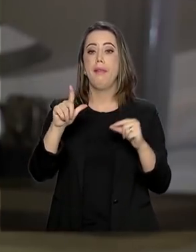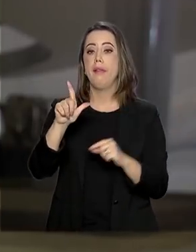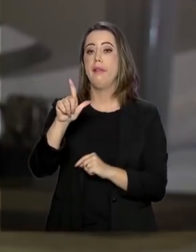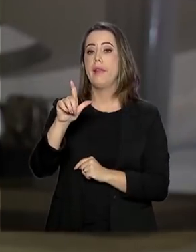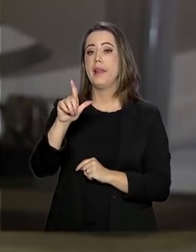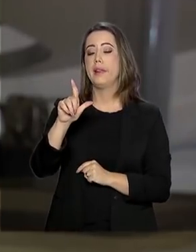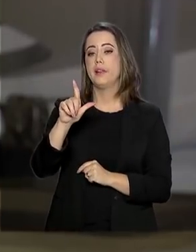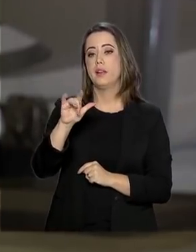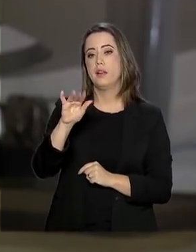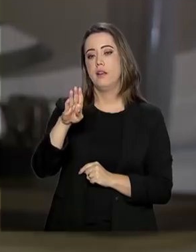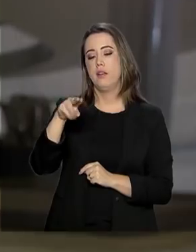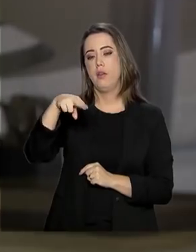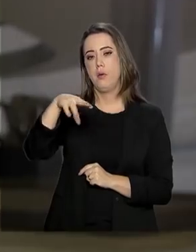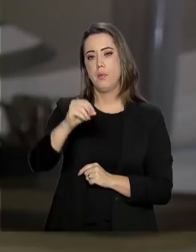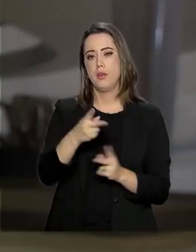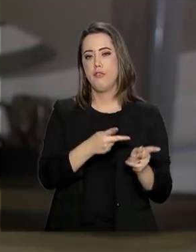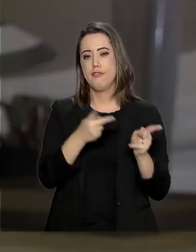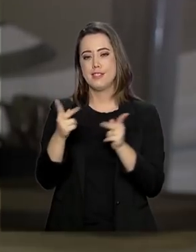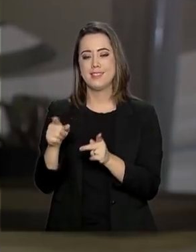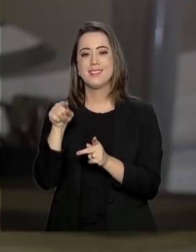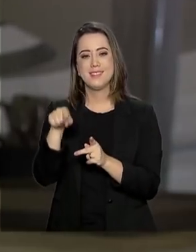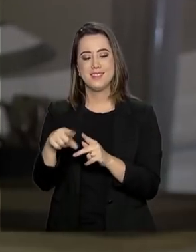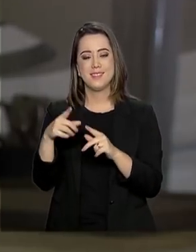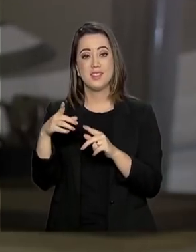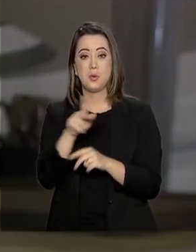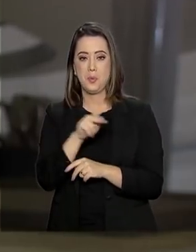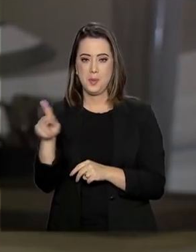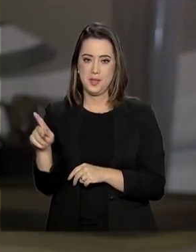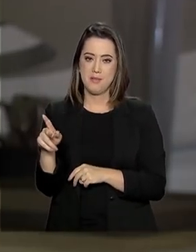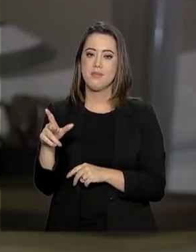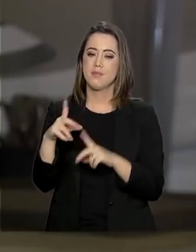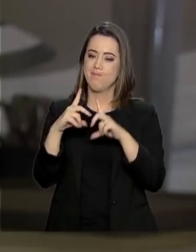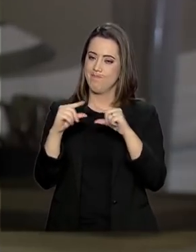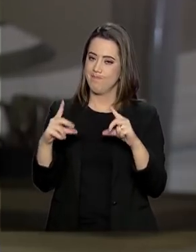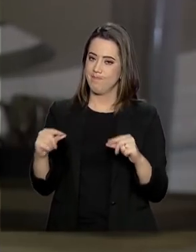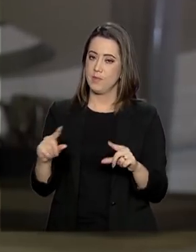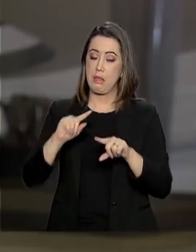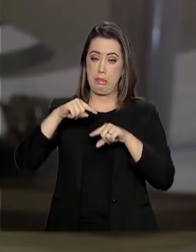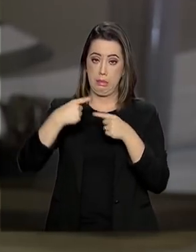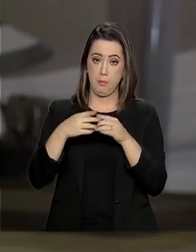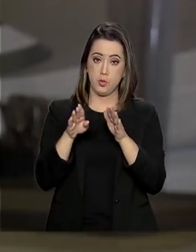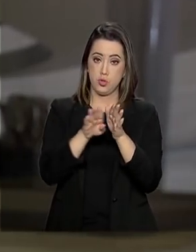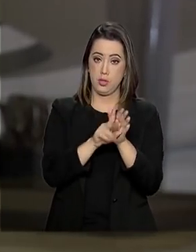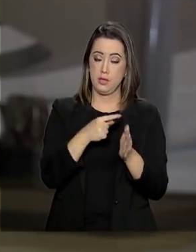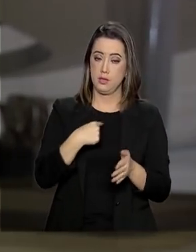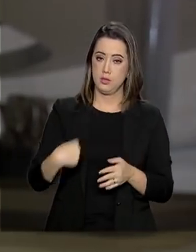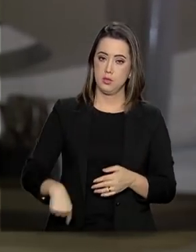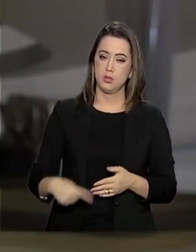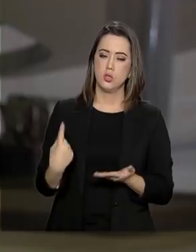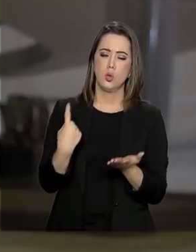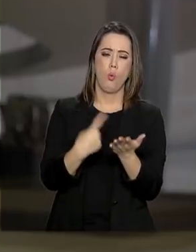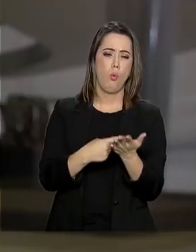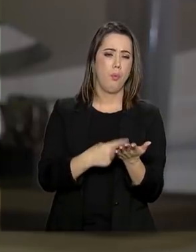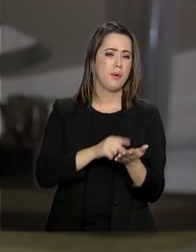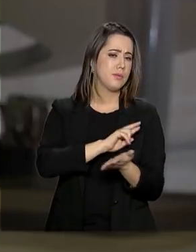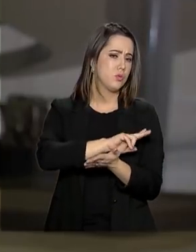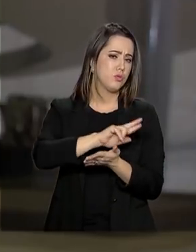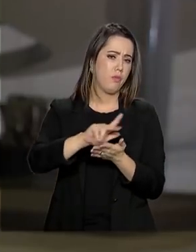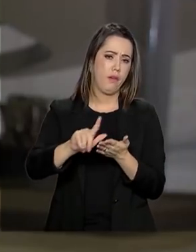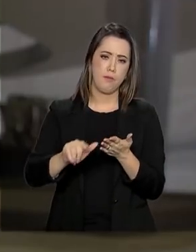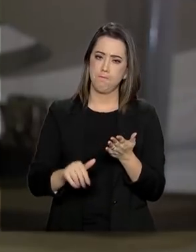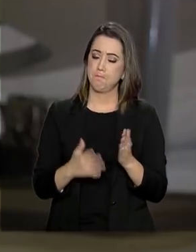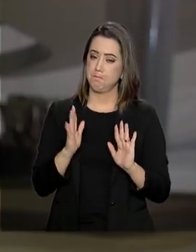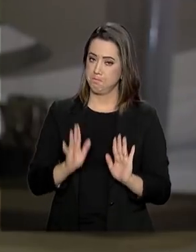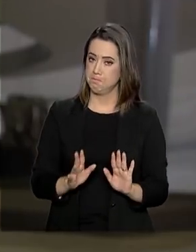visita de cortesia ao presidente do Líbano. Já na China, o vice-presidente vai cumprindo uma série de agendas,